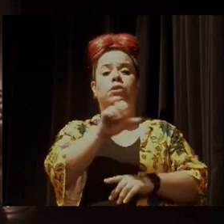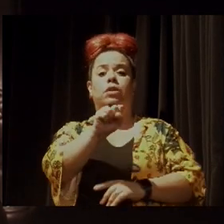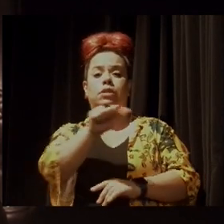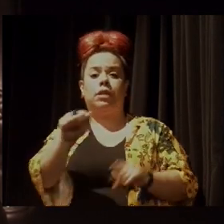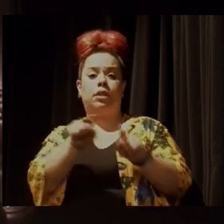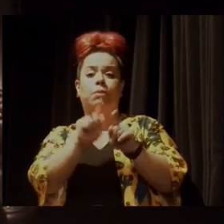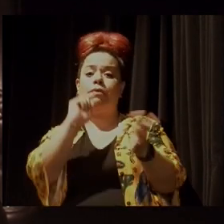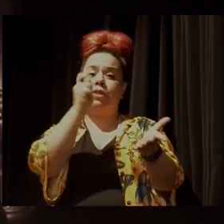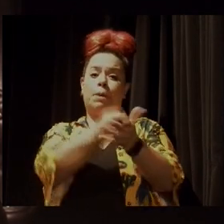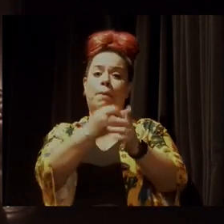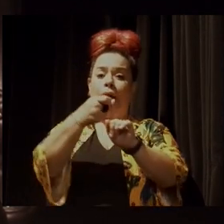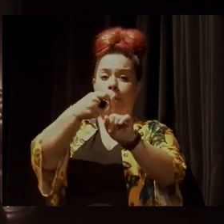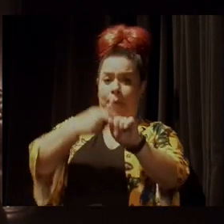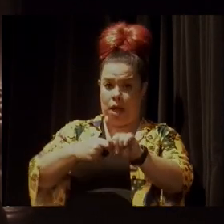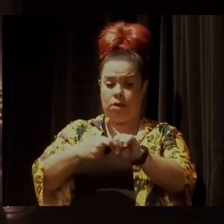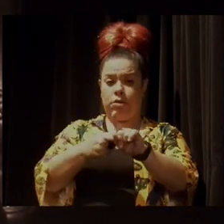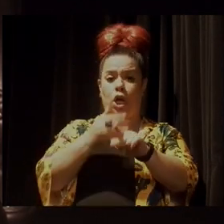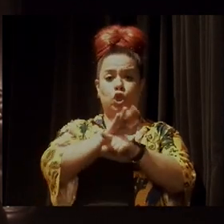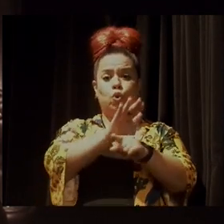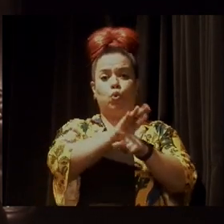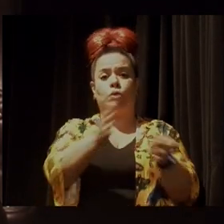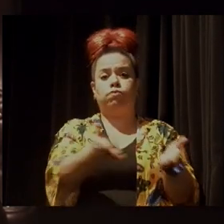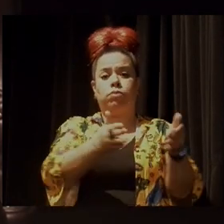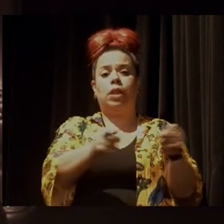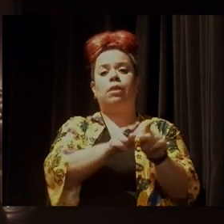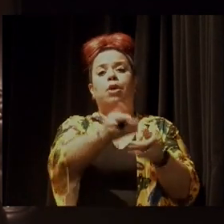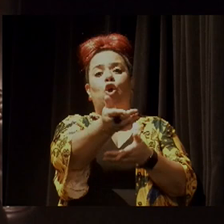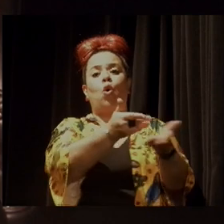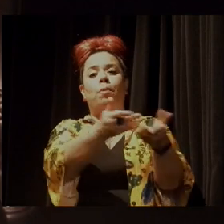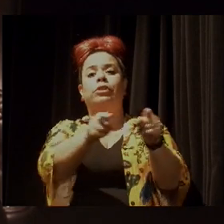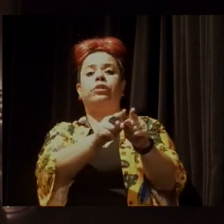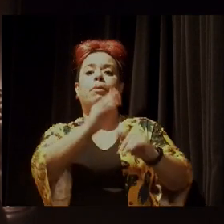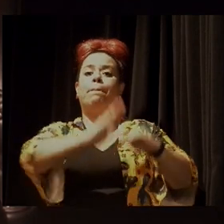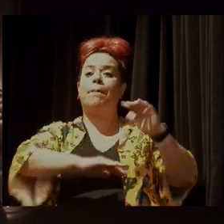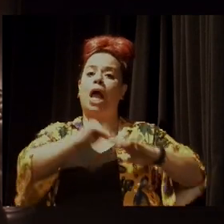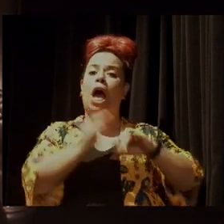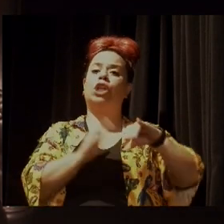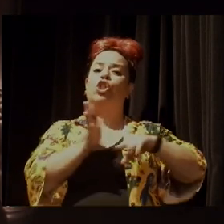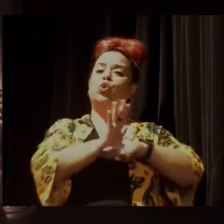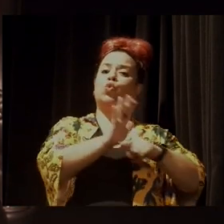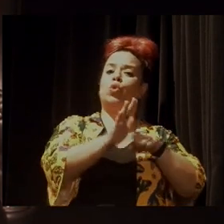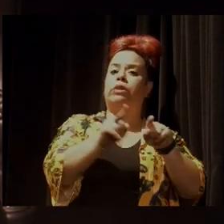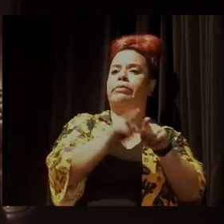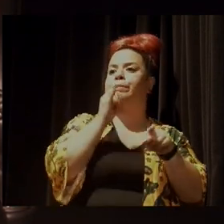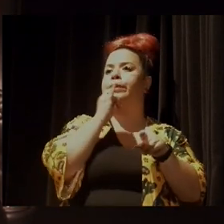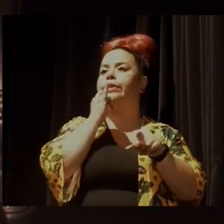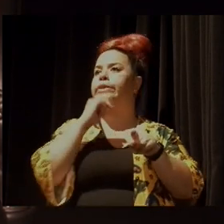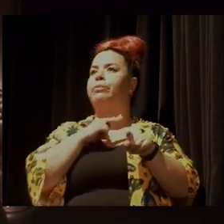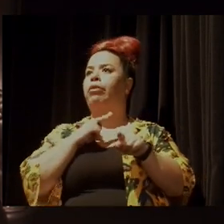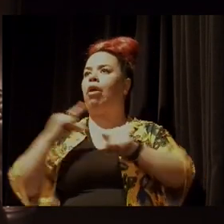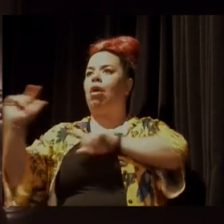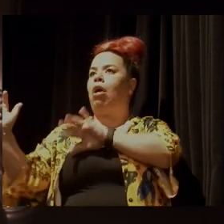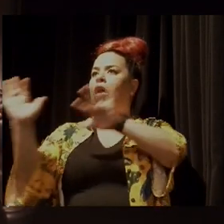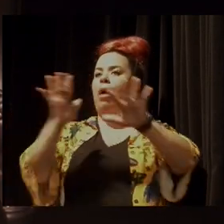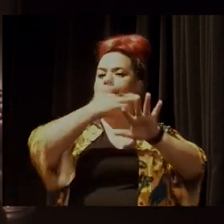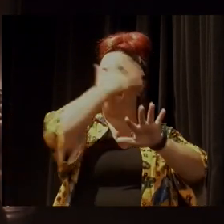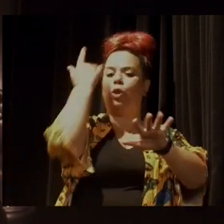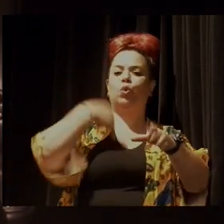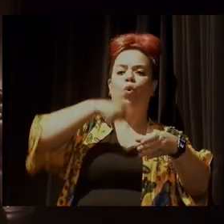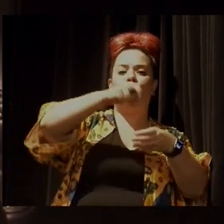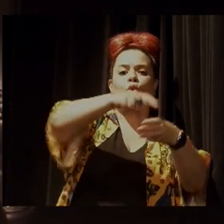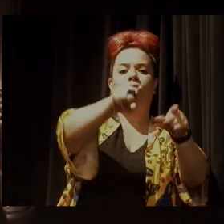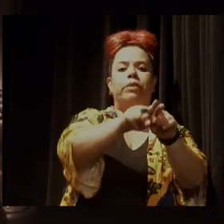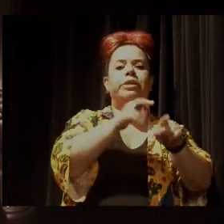você paga uma mensalidade, você compartilha com atividades, sejam de mutirões, de plantio, de